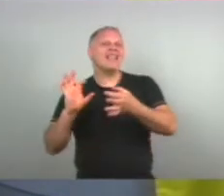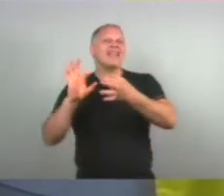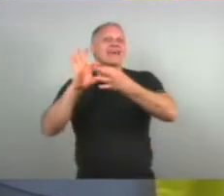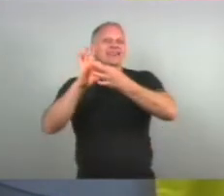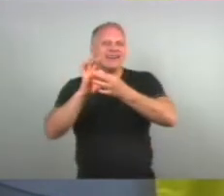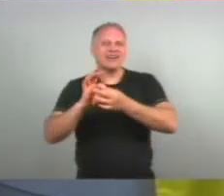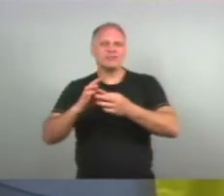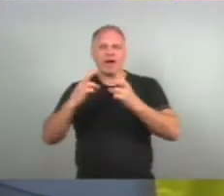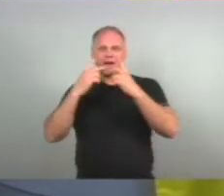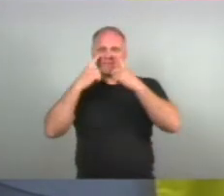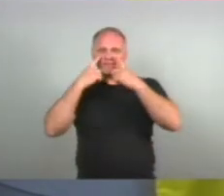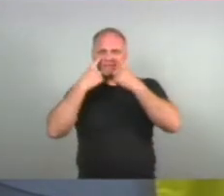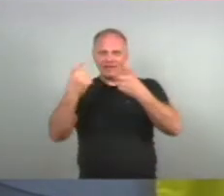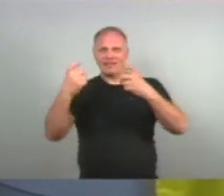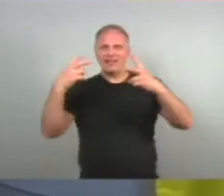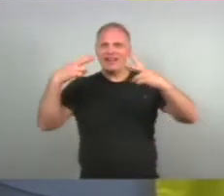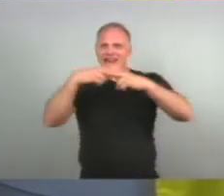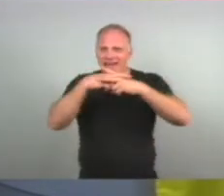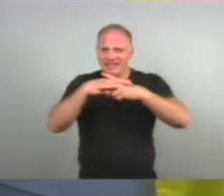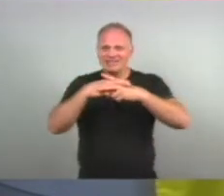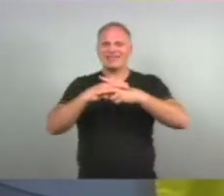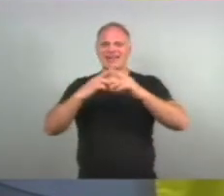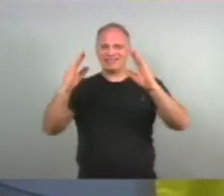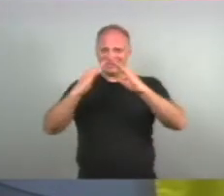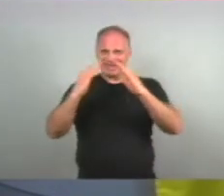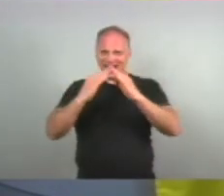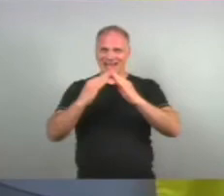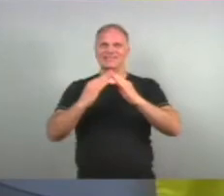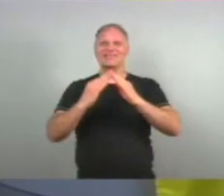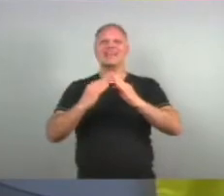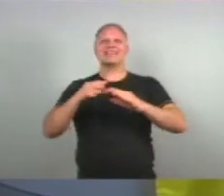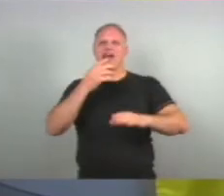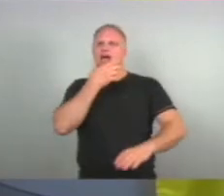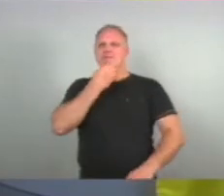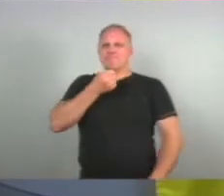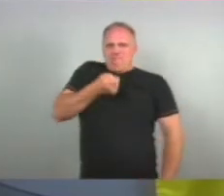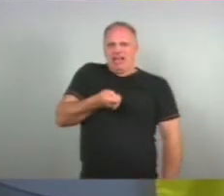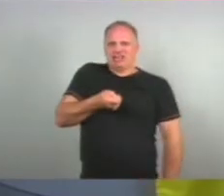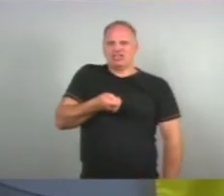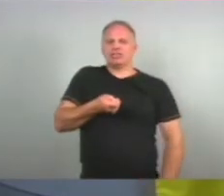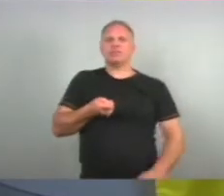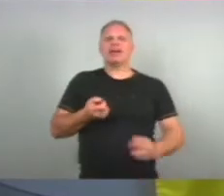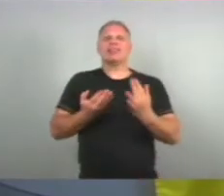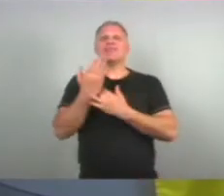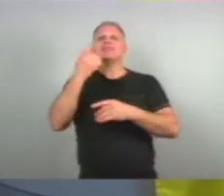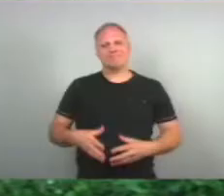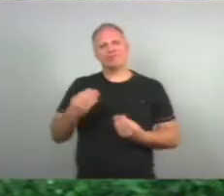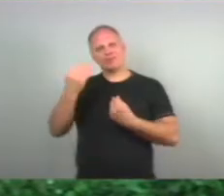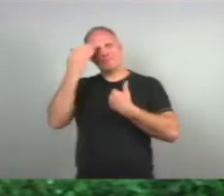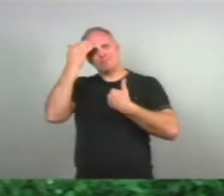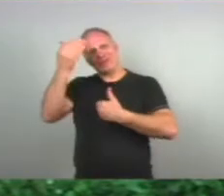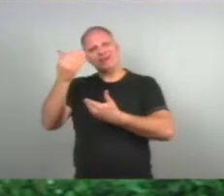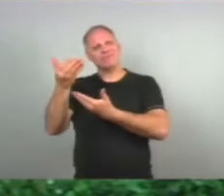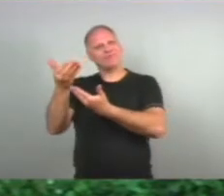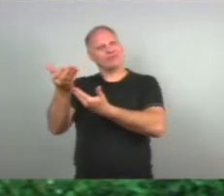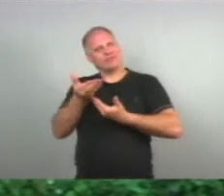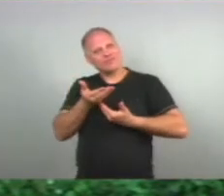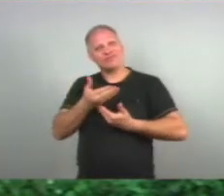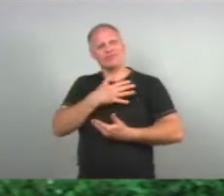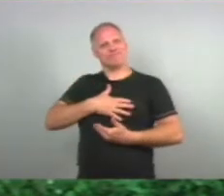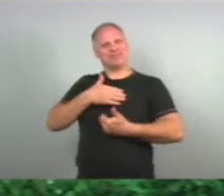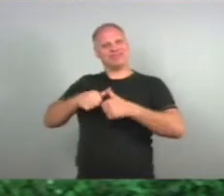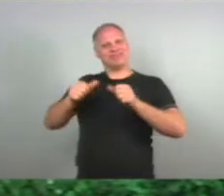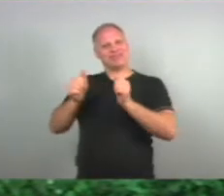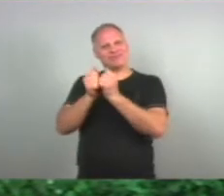da violência doméstica A questão do machismo Com as letras de músicas tradicionalistas É um prazer estar aqui